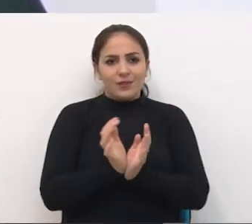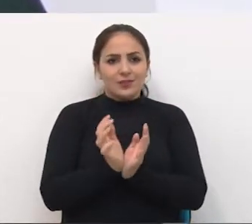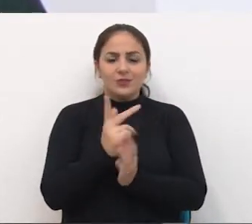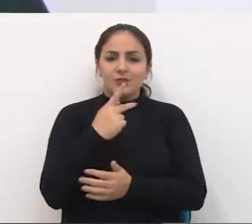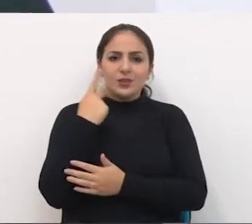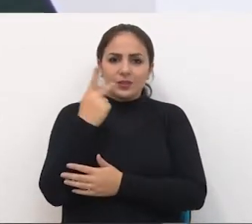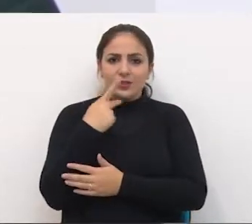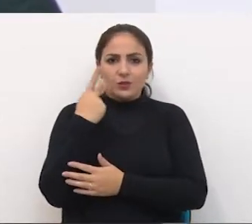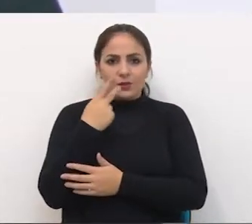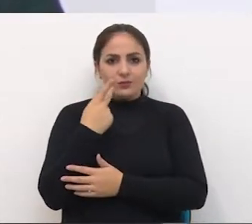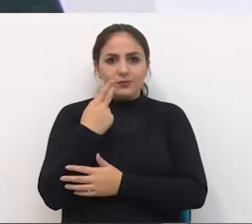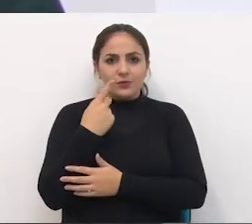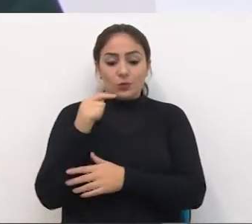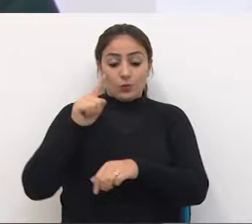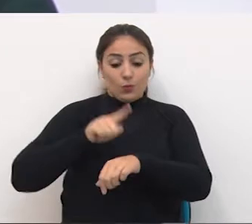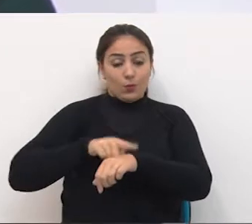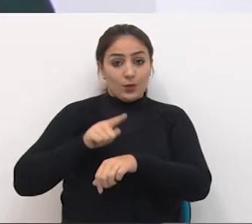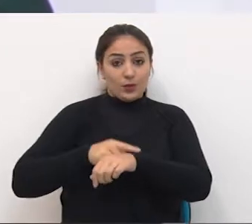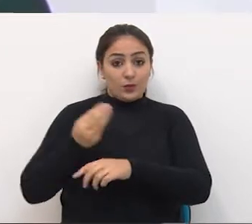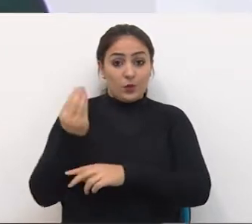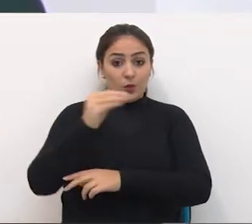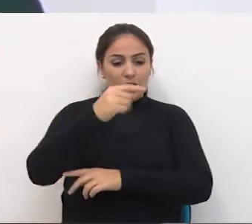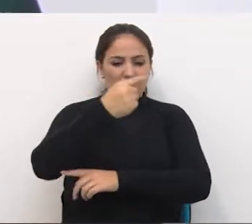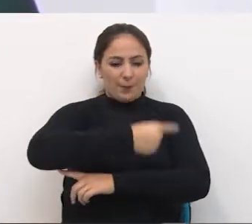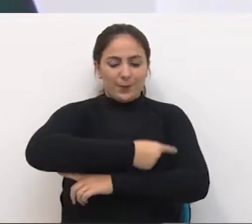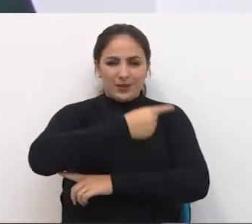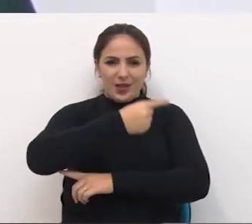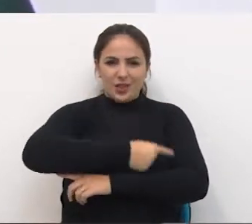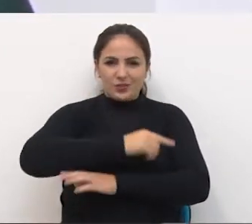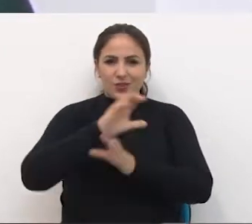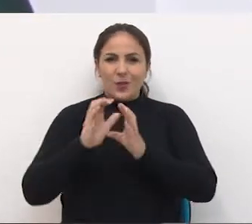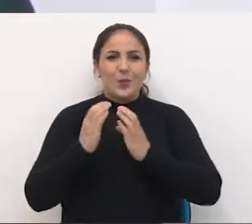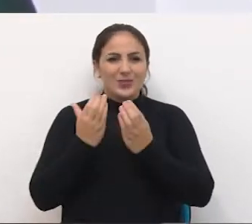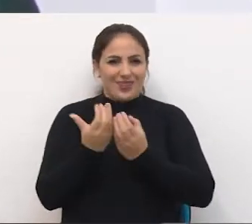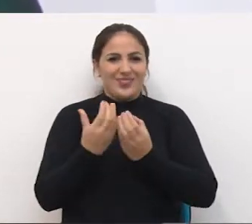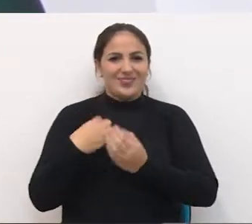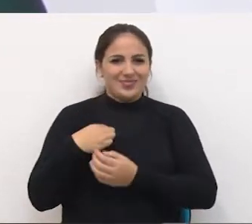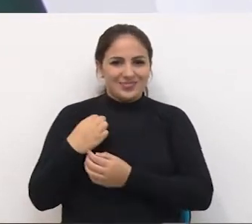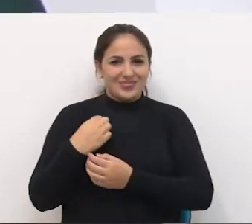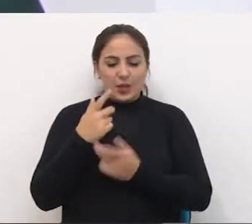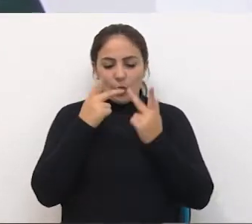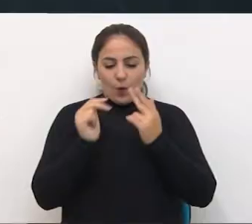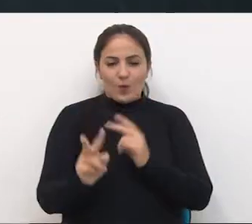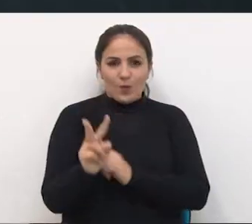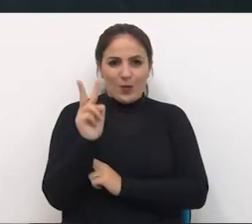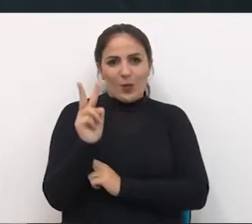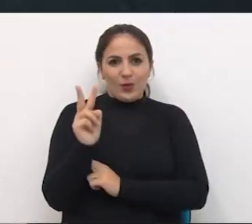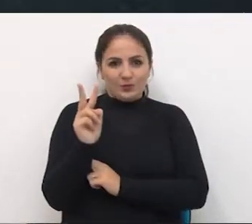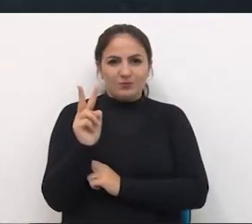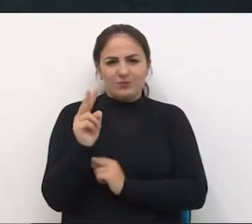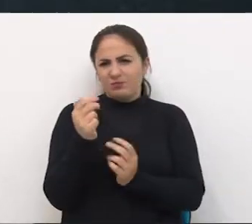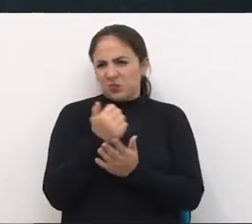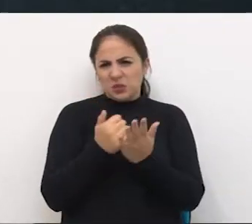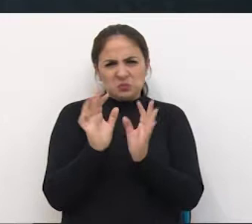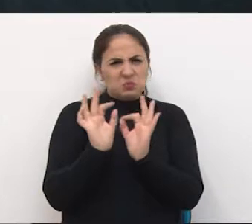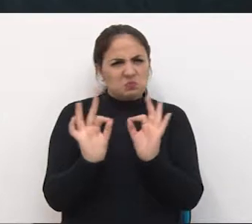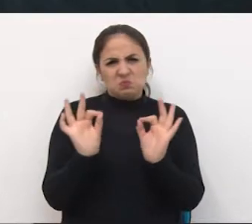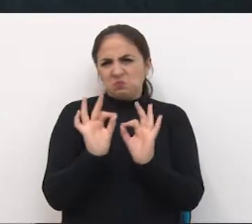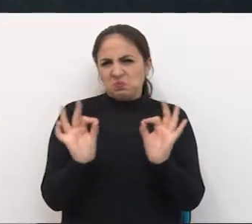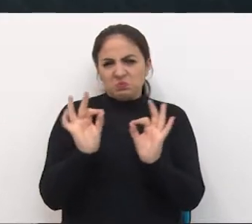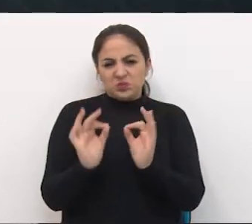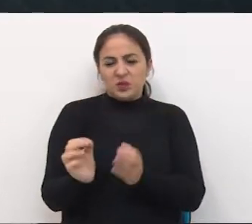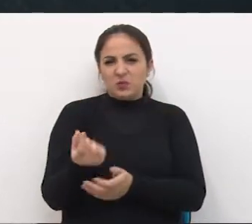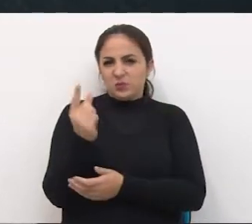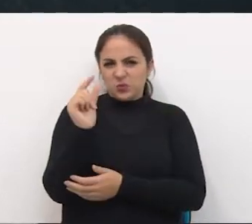vereadores Quando foi instalado o pedágio comunitário Com um preço basicamente